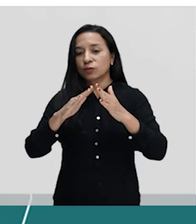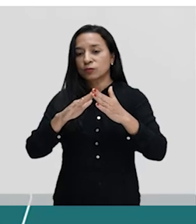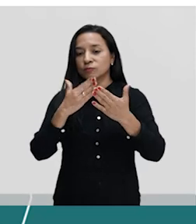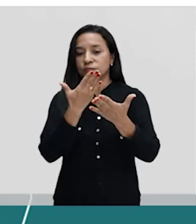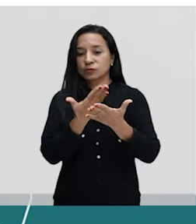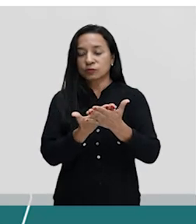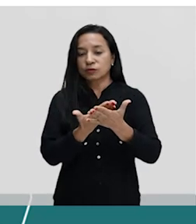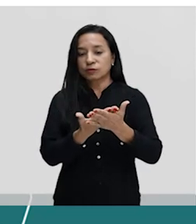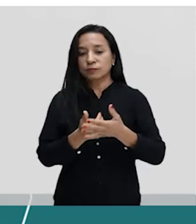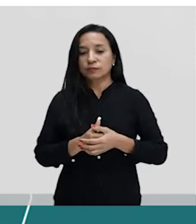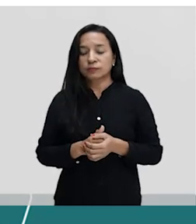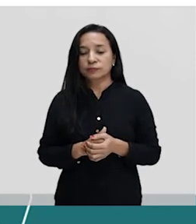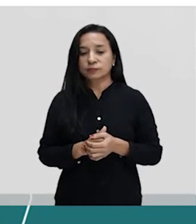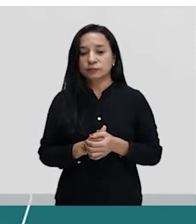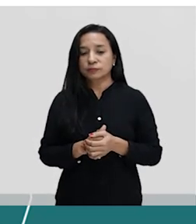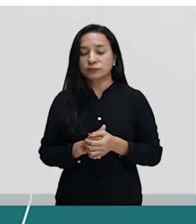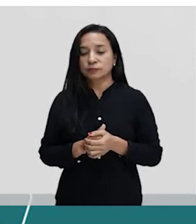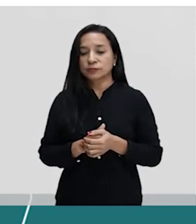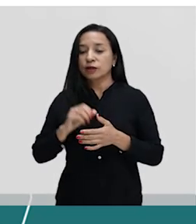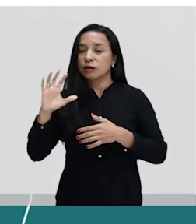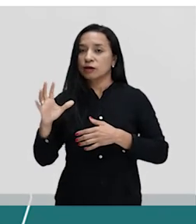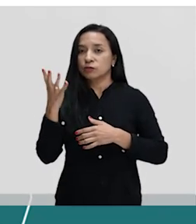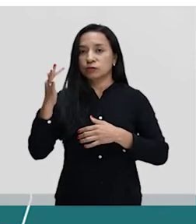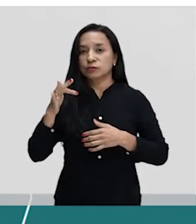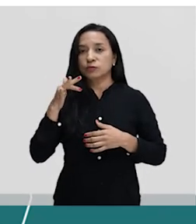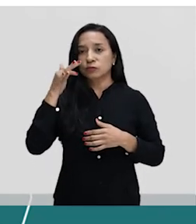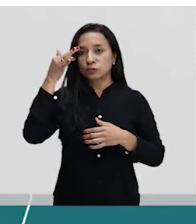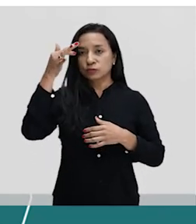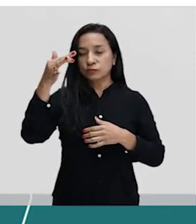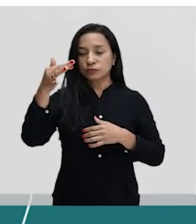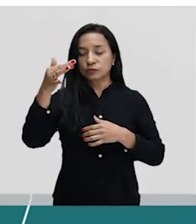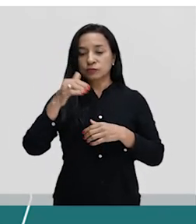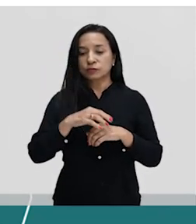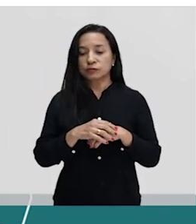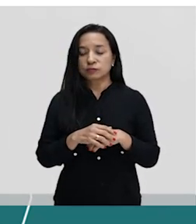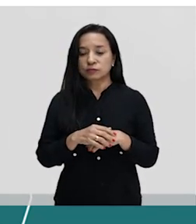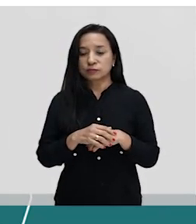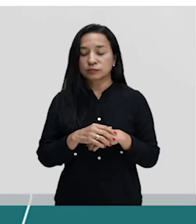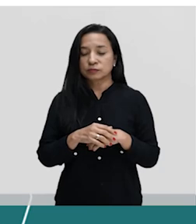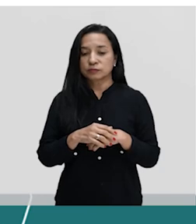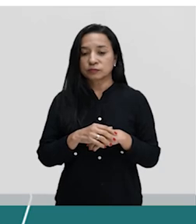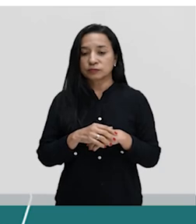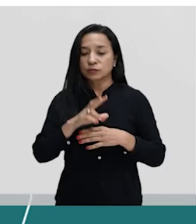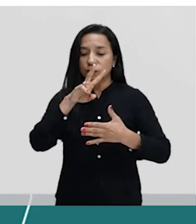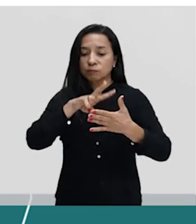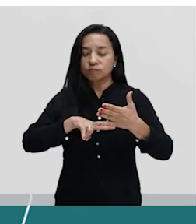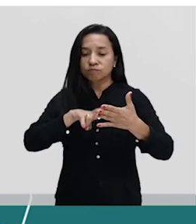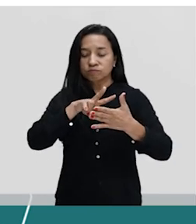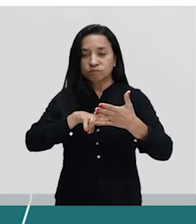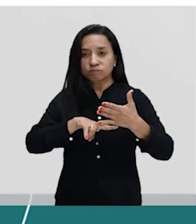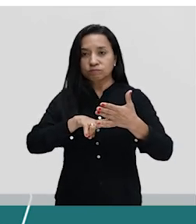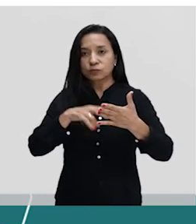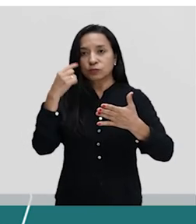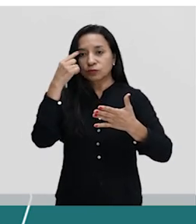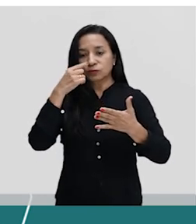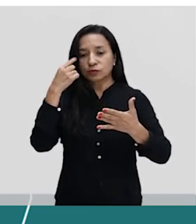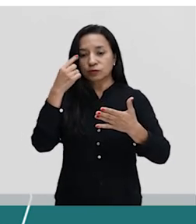Ações no futuro. Em o próximo mês, meus companheiros,